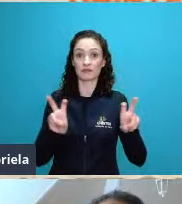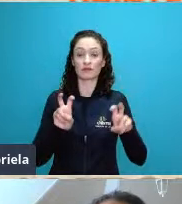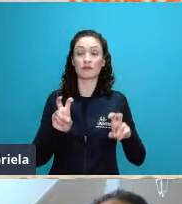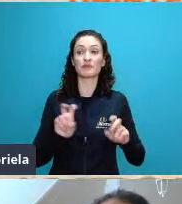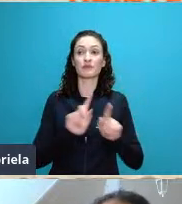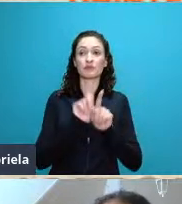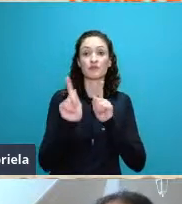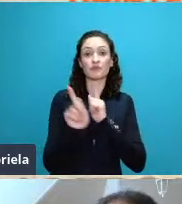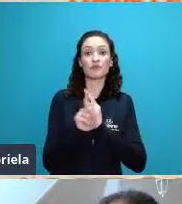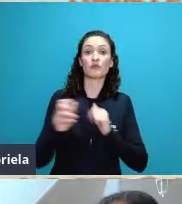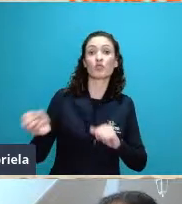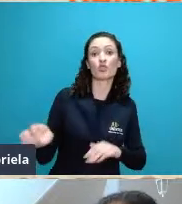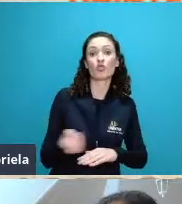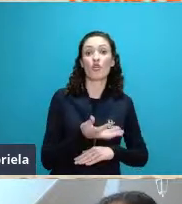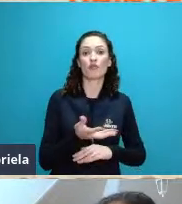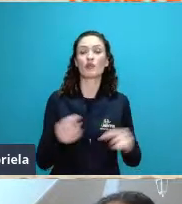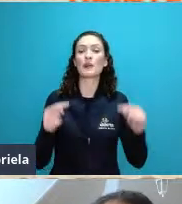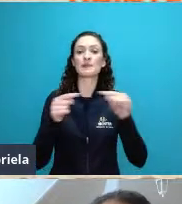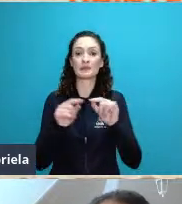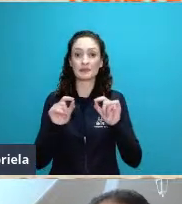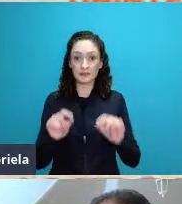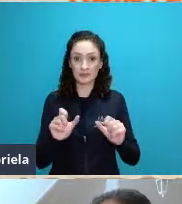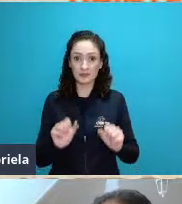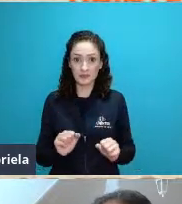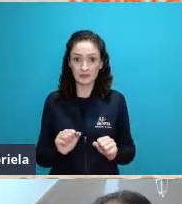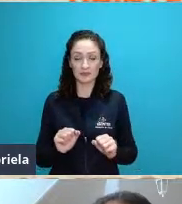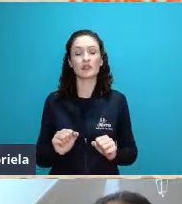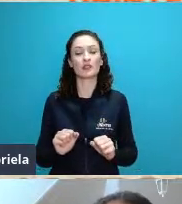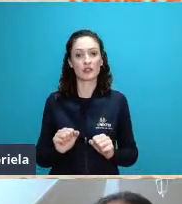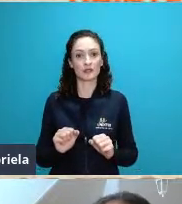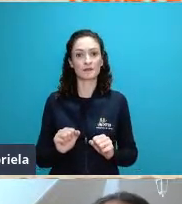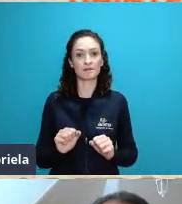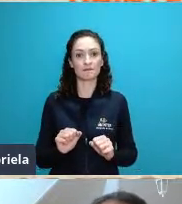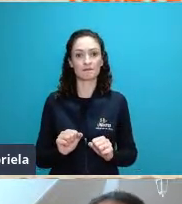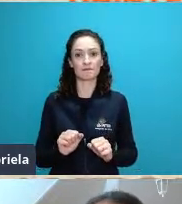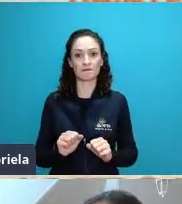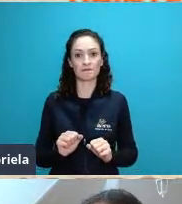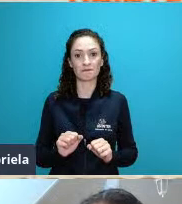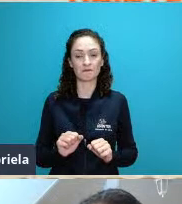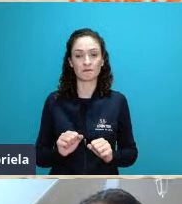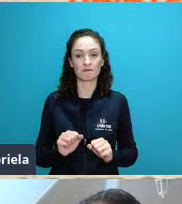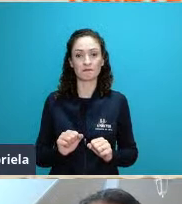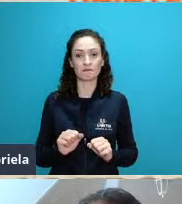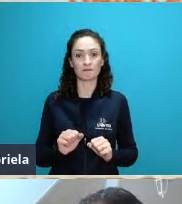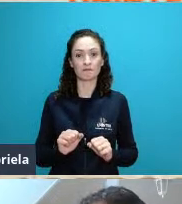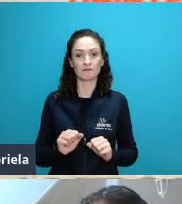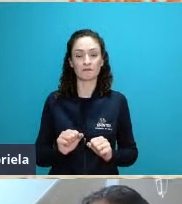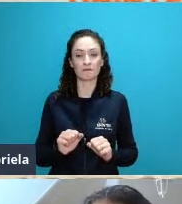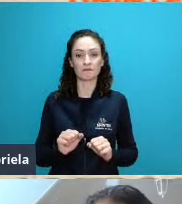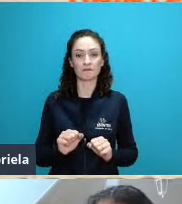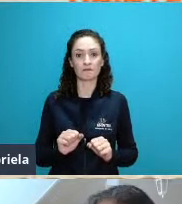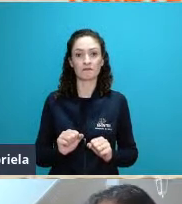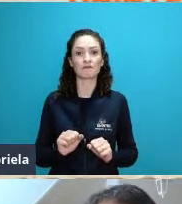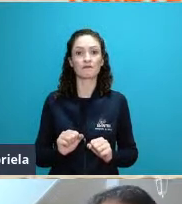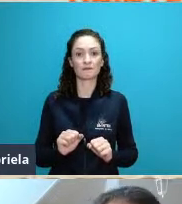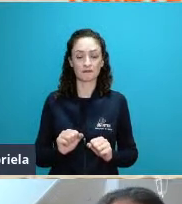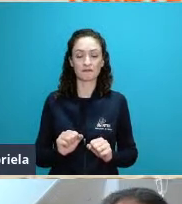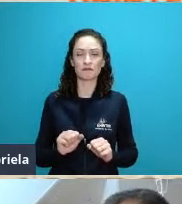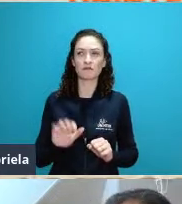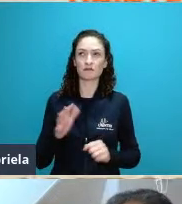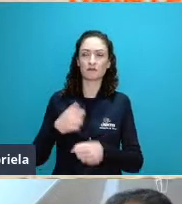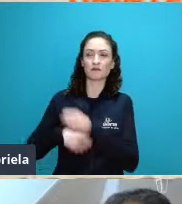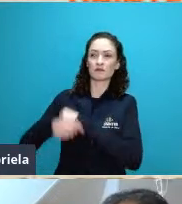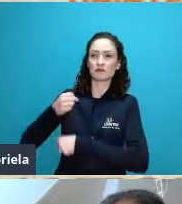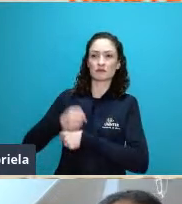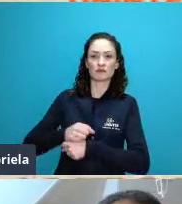ela foi fortemente combatida no início da década de 80 então ela